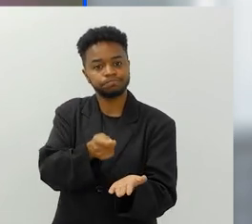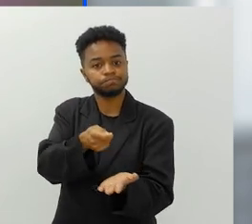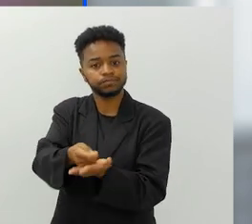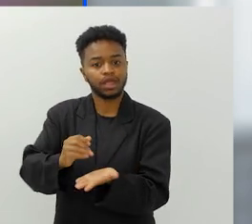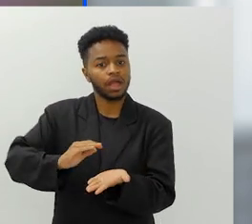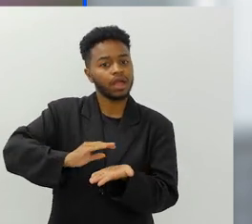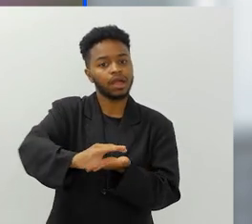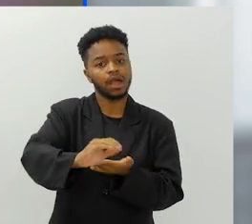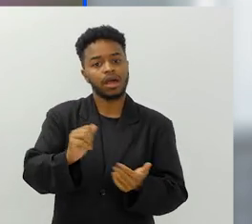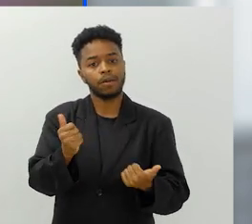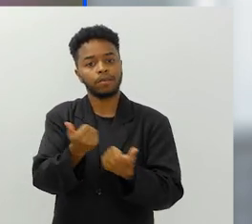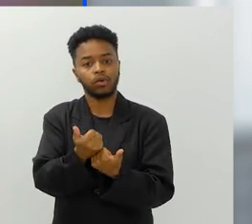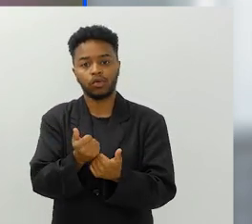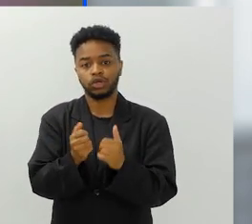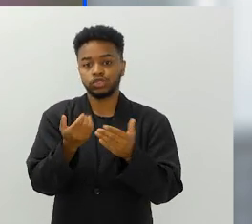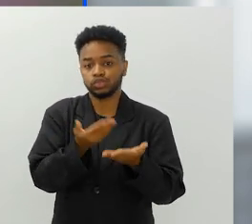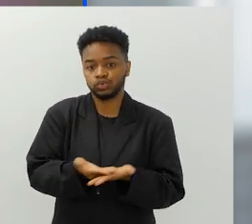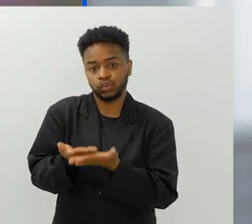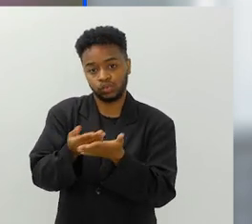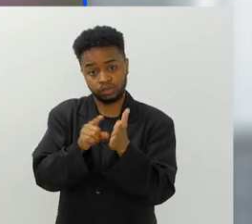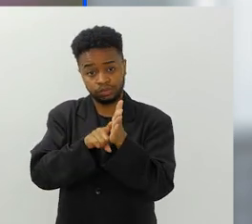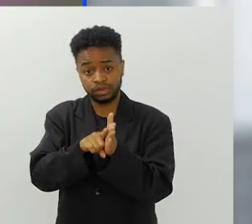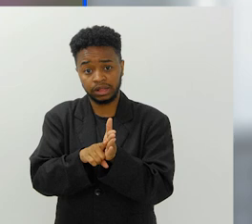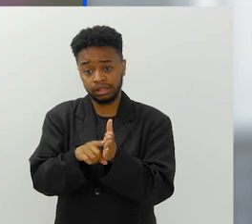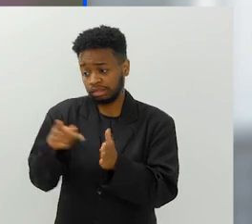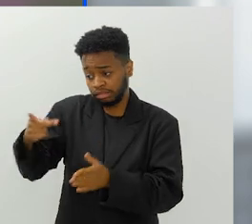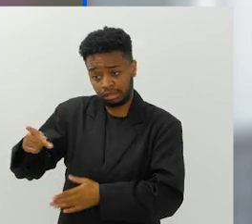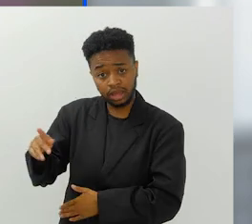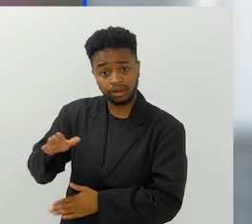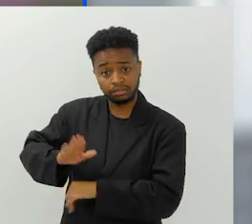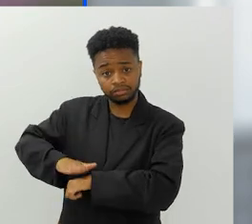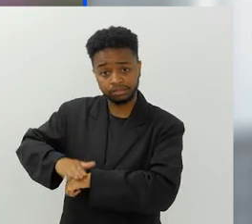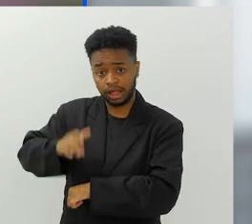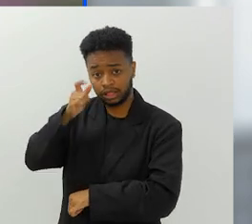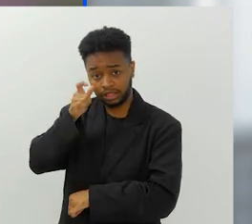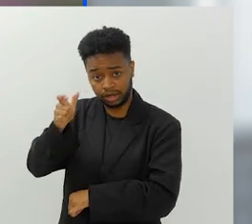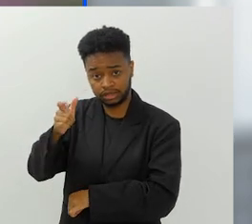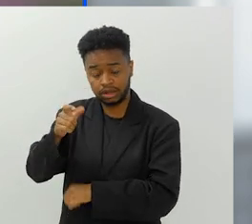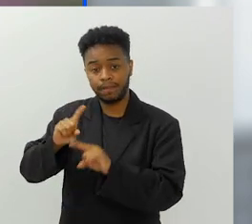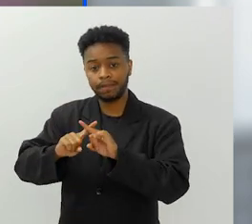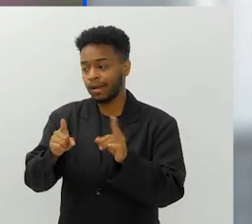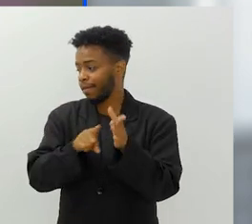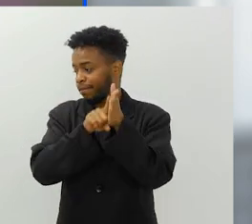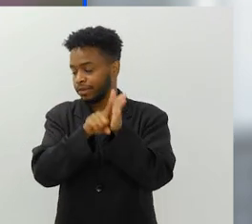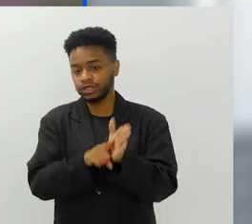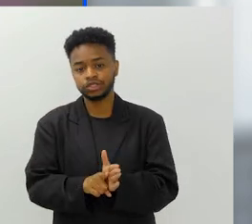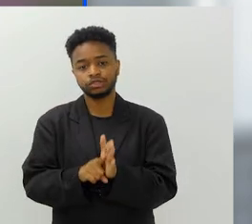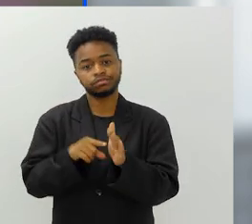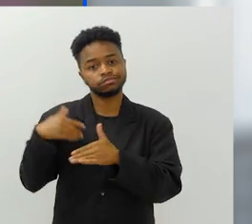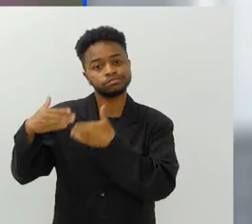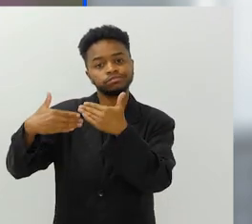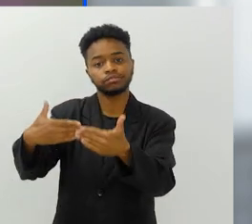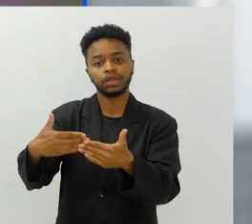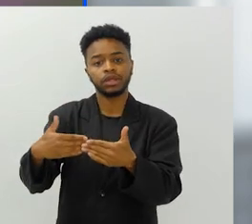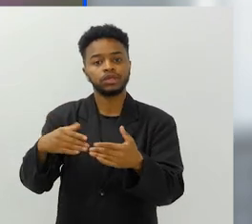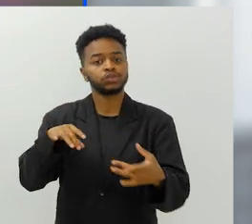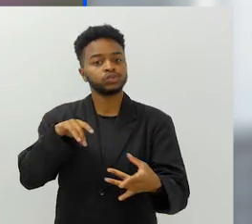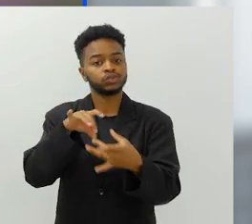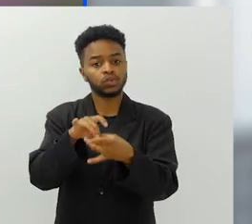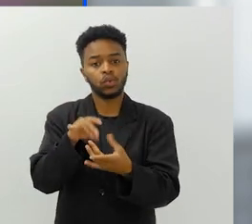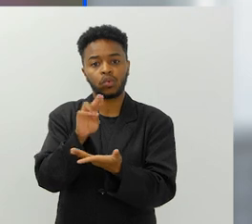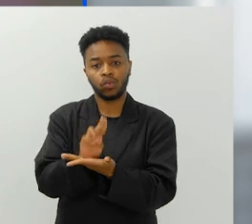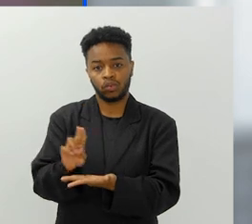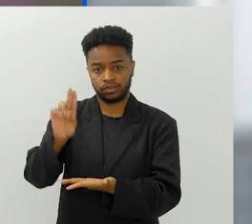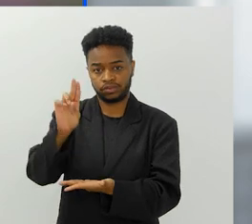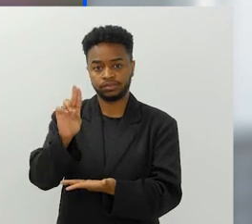financiamento de estudos que são do seu próprio interesse, mas são estudos que vão ser desenvolvidos